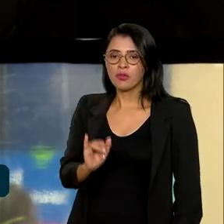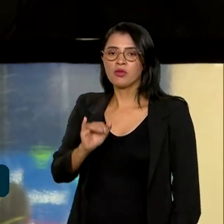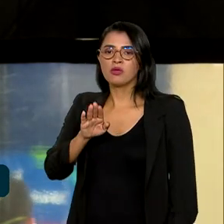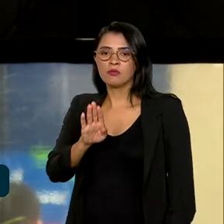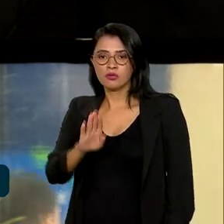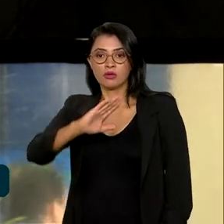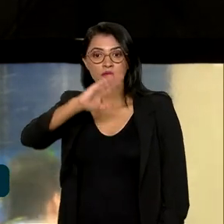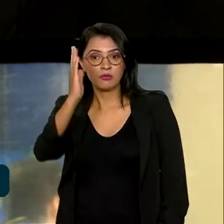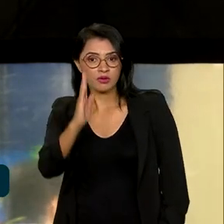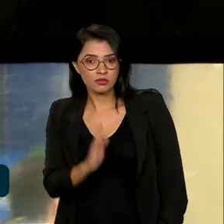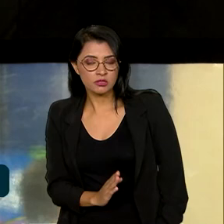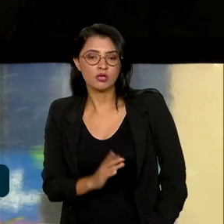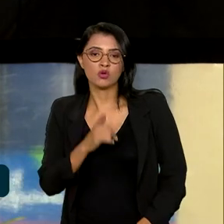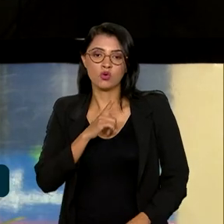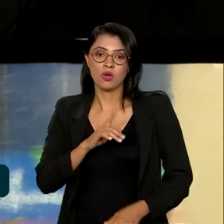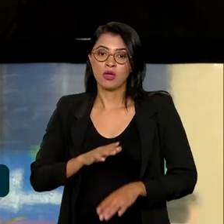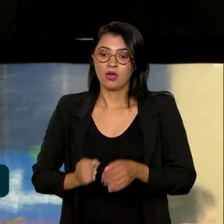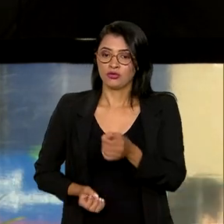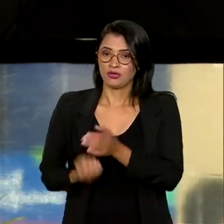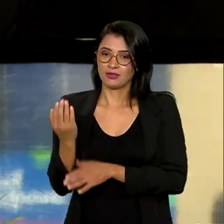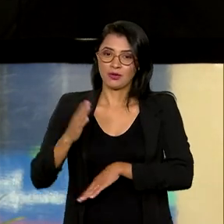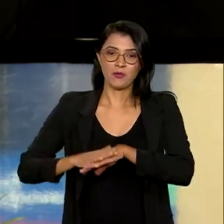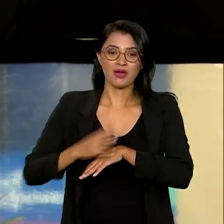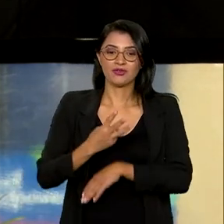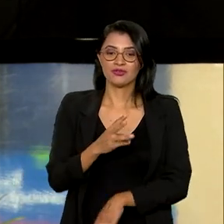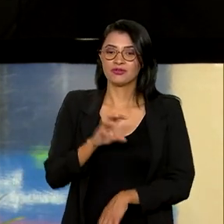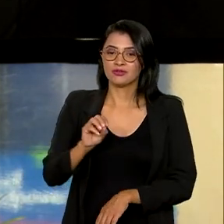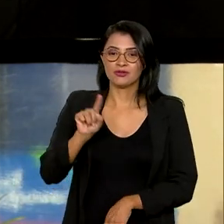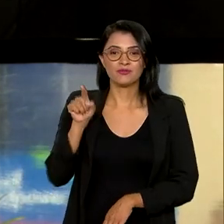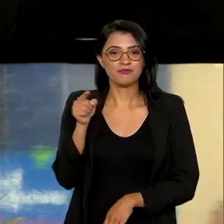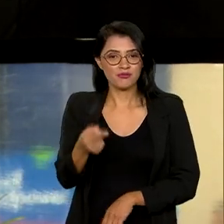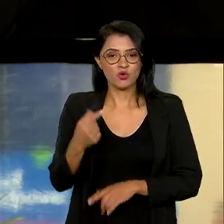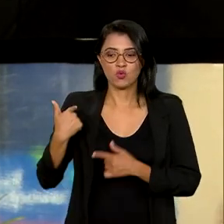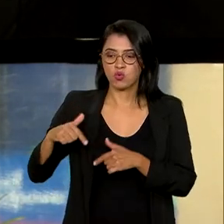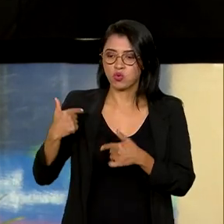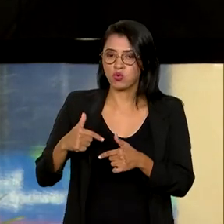em geração de mais de 300 mil empregos diretos.